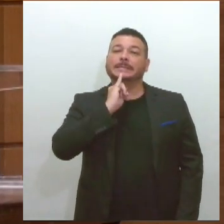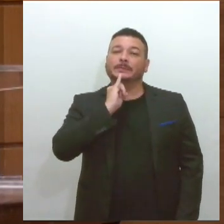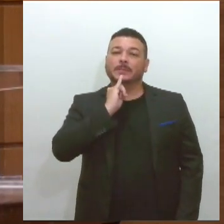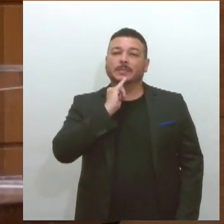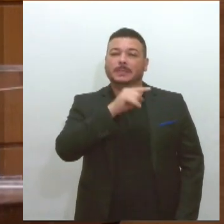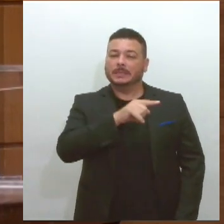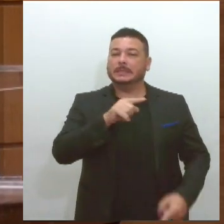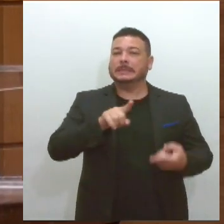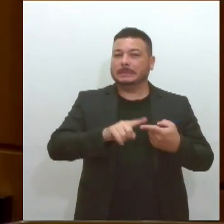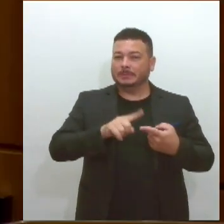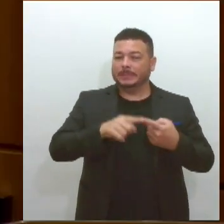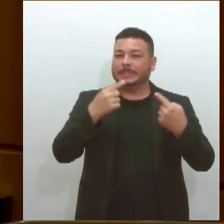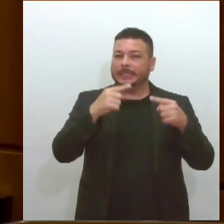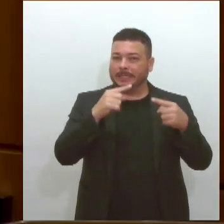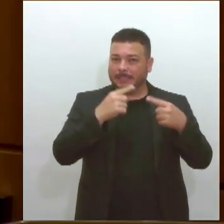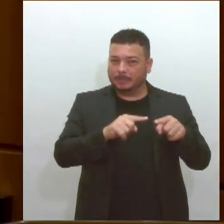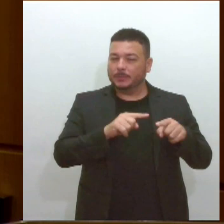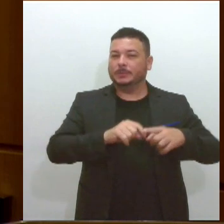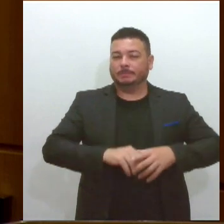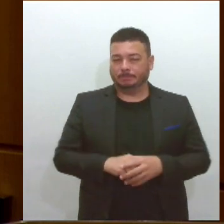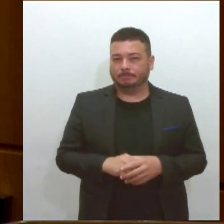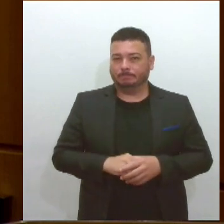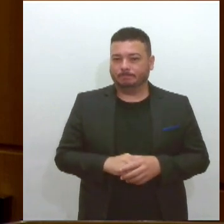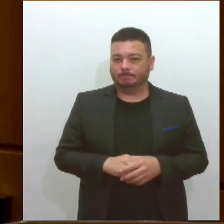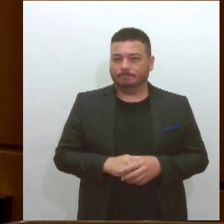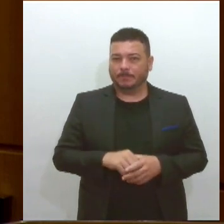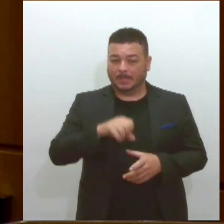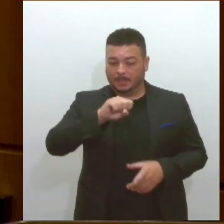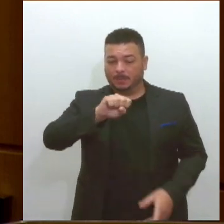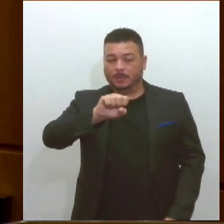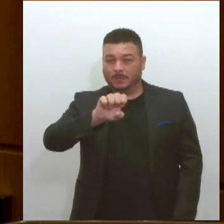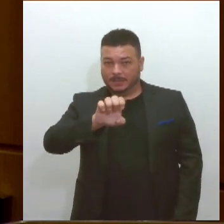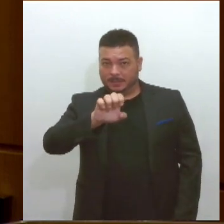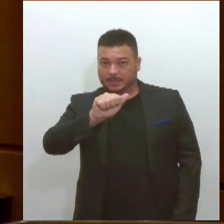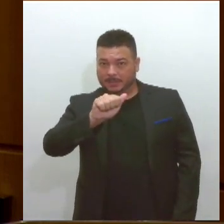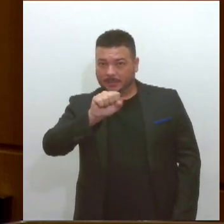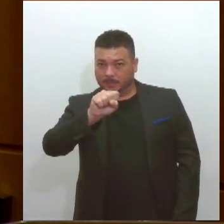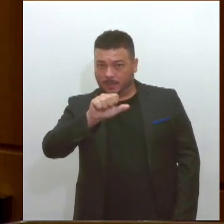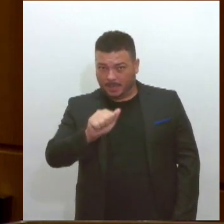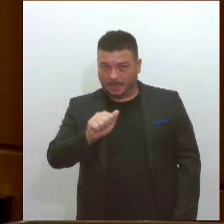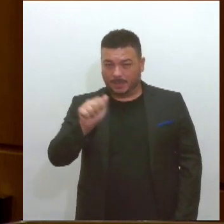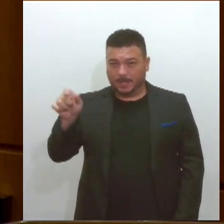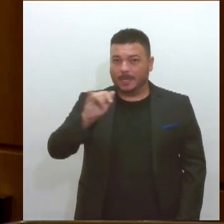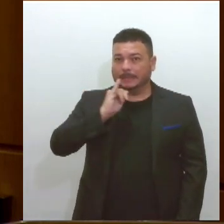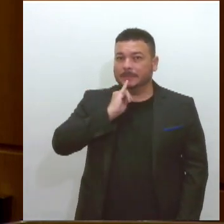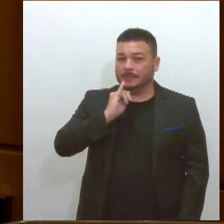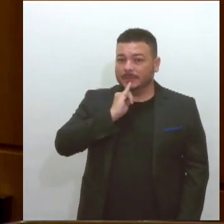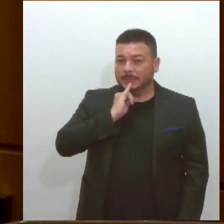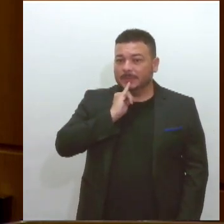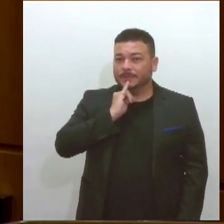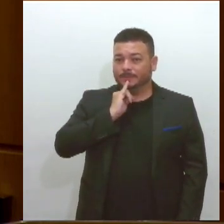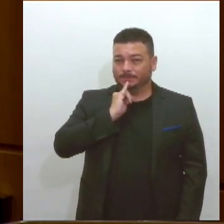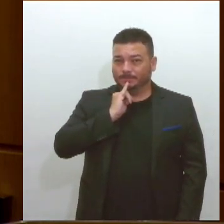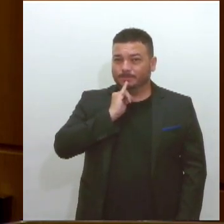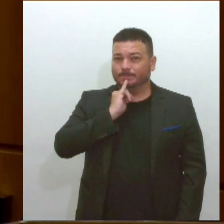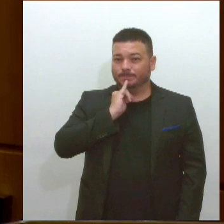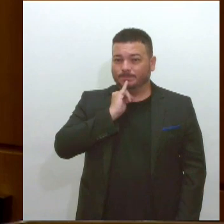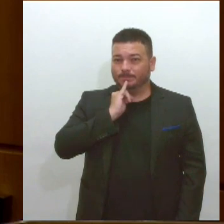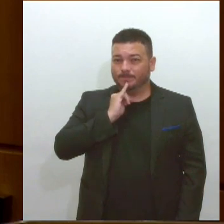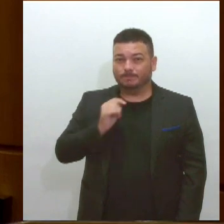sobre a educação em Sergipe. SEASA de Itabaiana. Um dos maiores